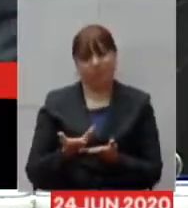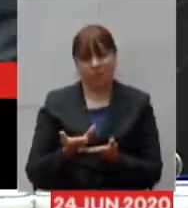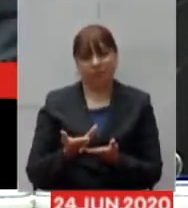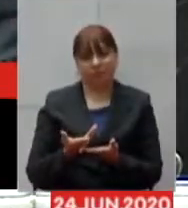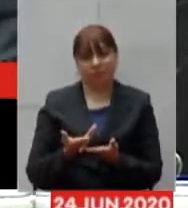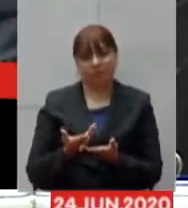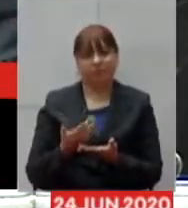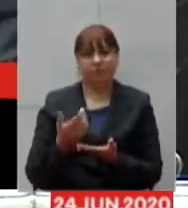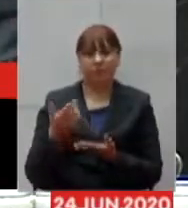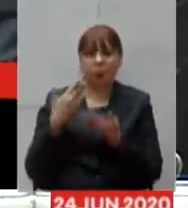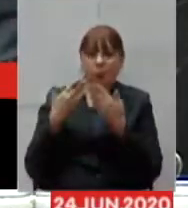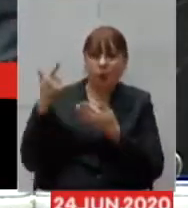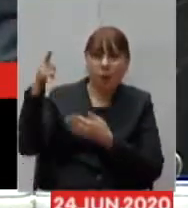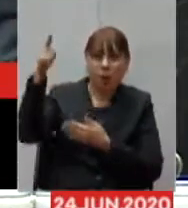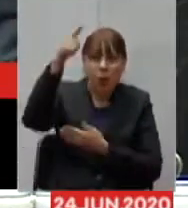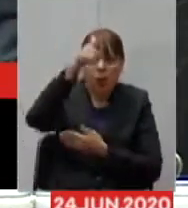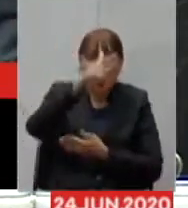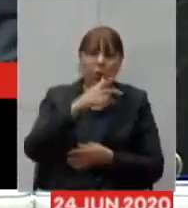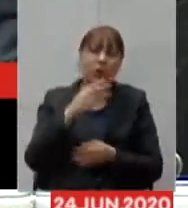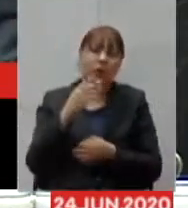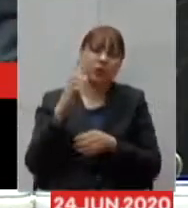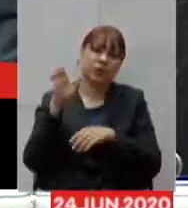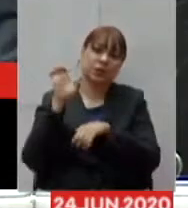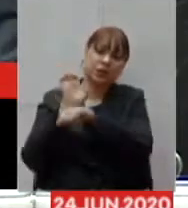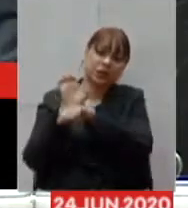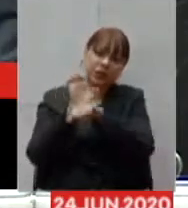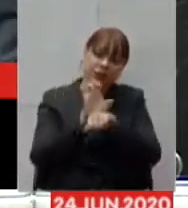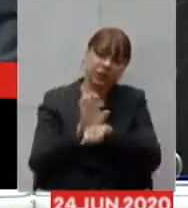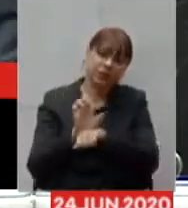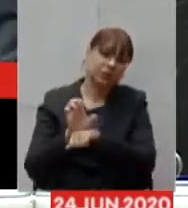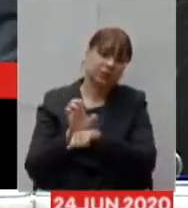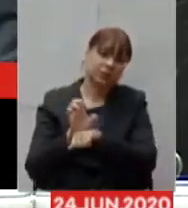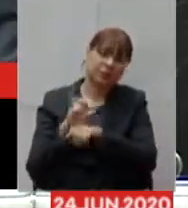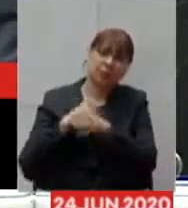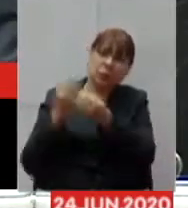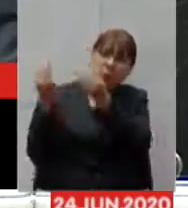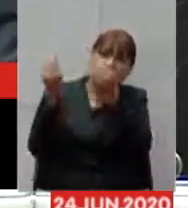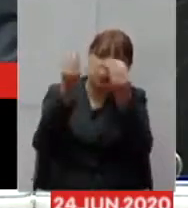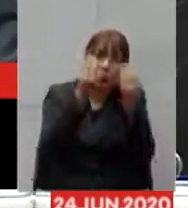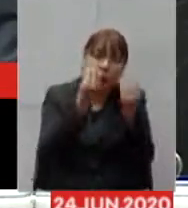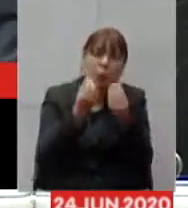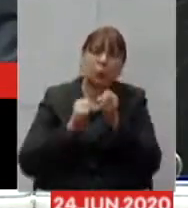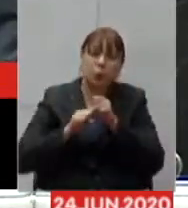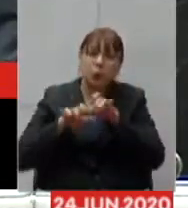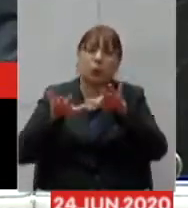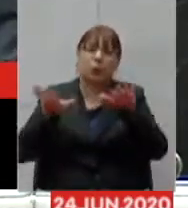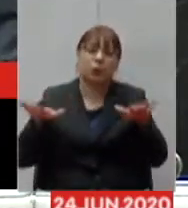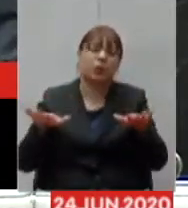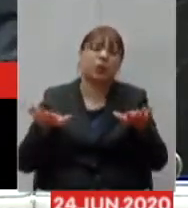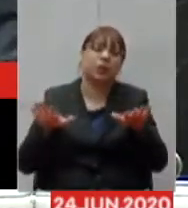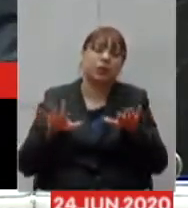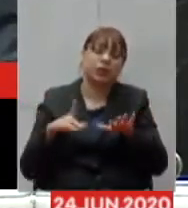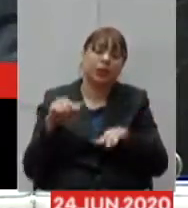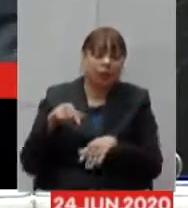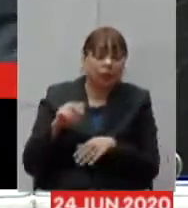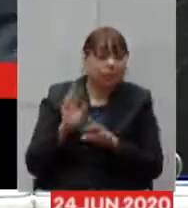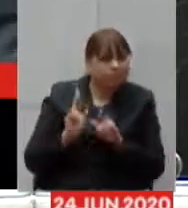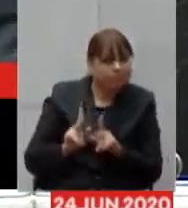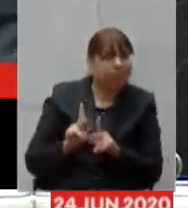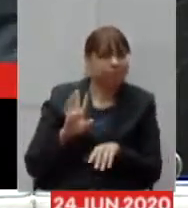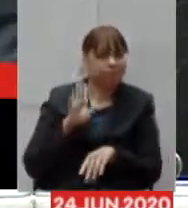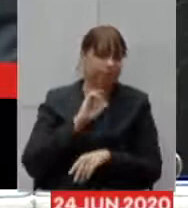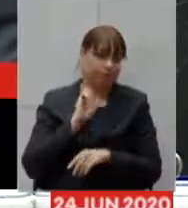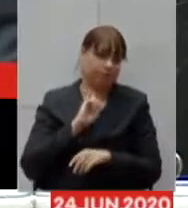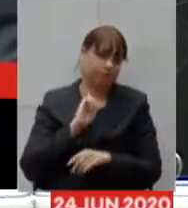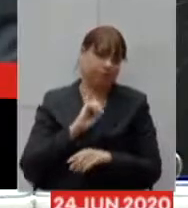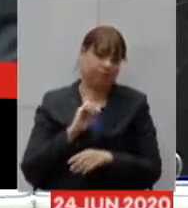estados um excesso de casos e uma demanda assistencial tão grande e eu acho que é importante lembrar que nós estamos praticamente